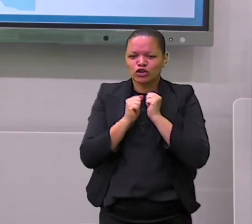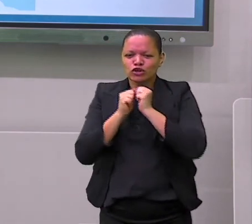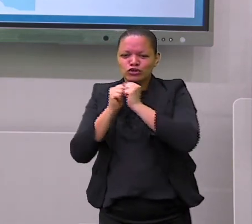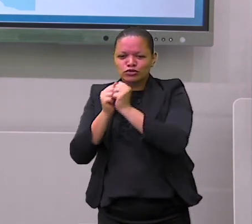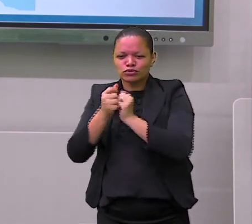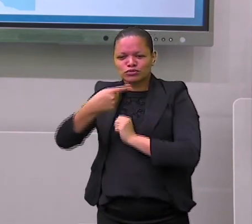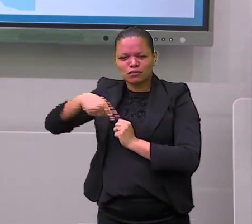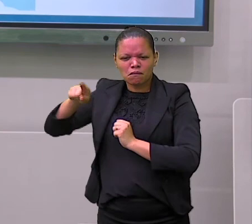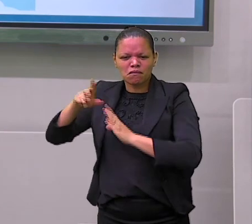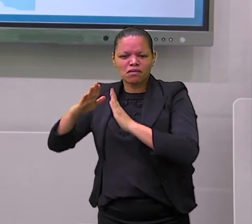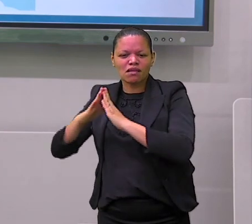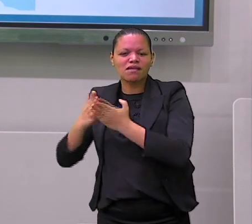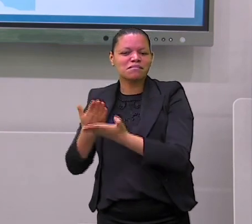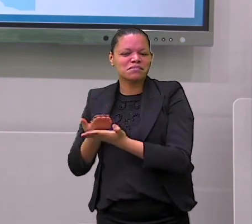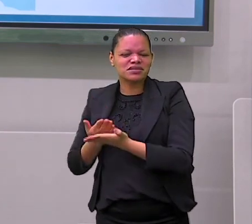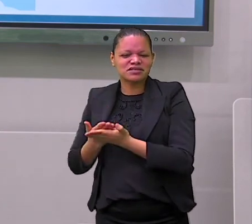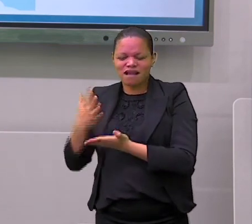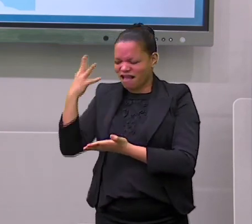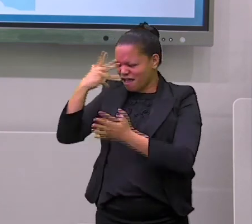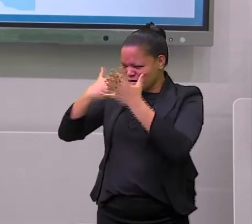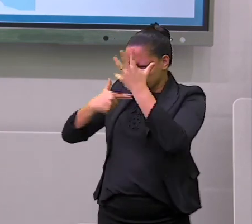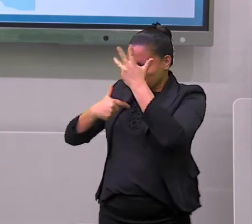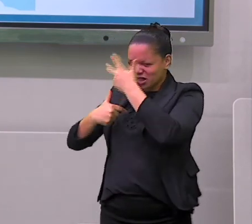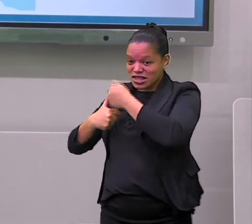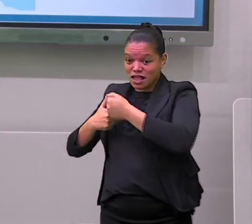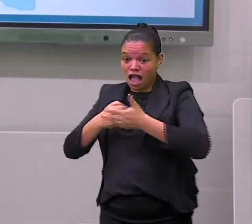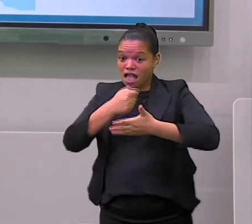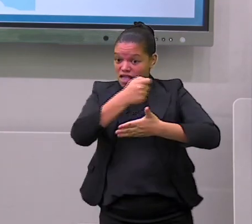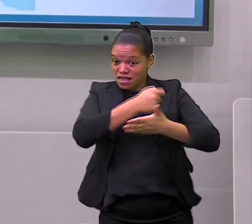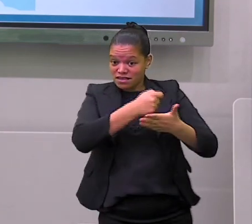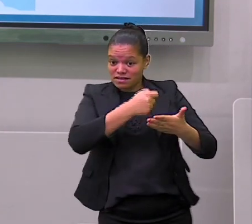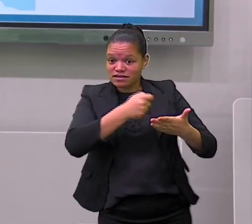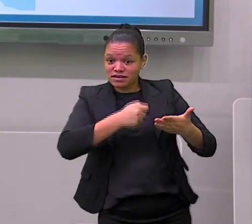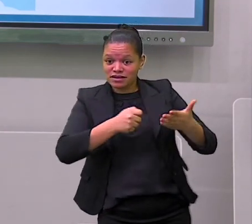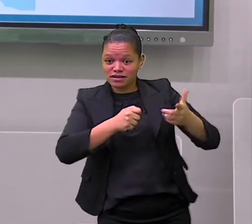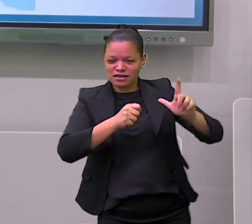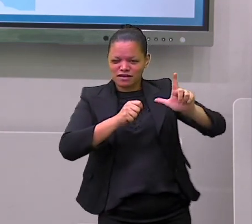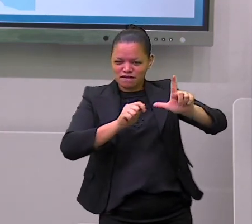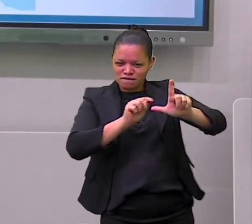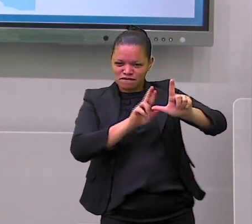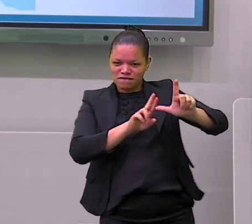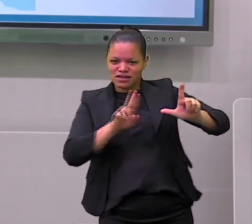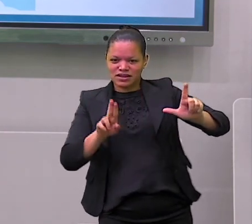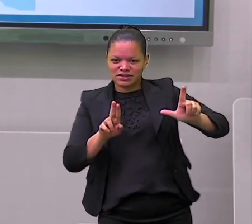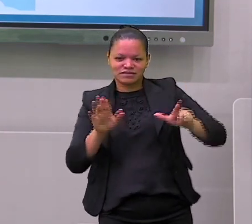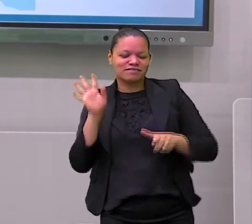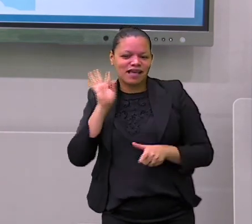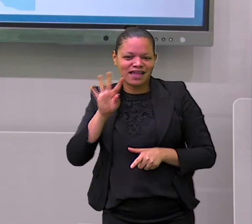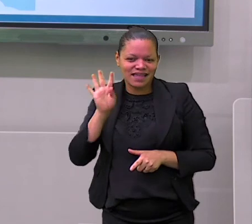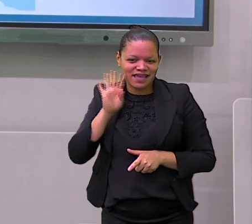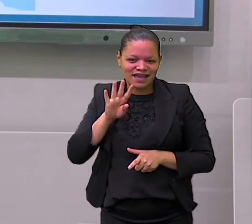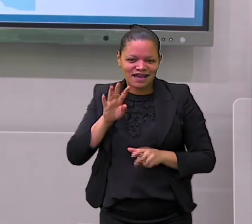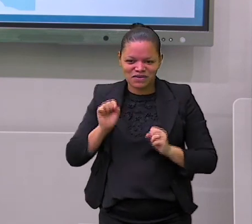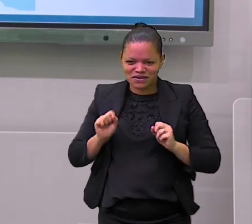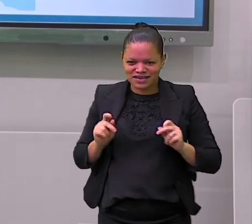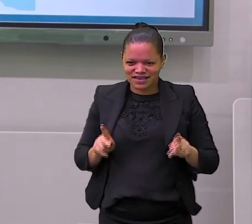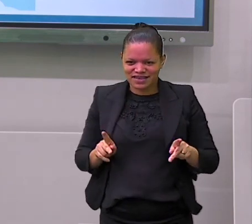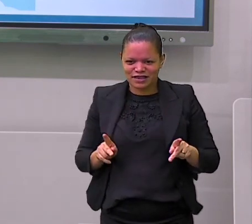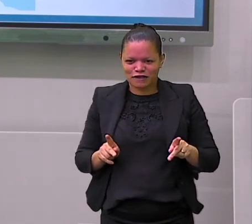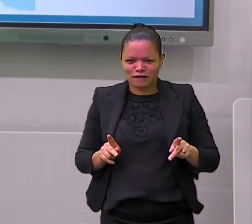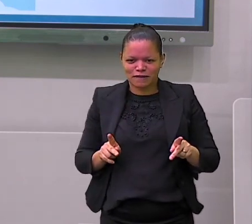bonito. Não é isso mesmo? E escreva uma legenda bem legal. Combinado? Me diz aqui,